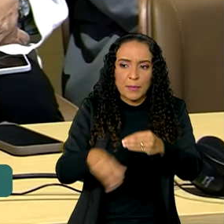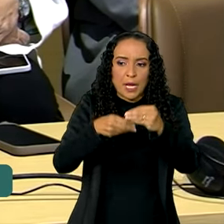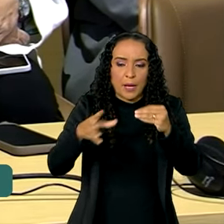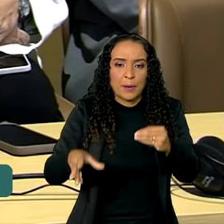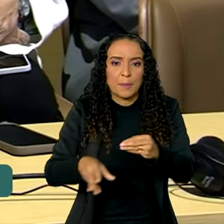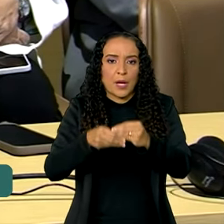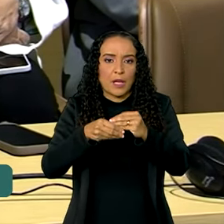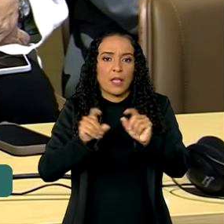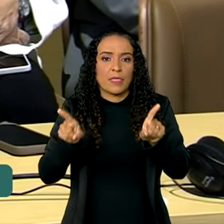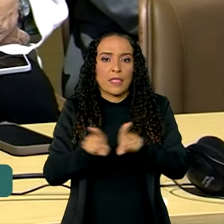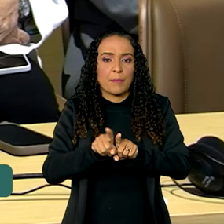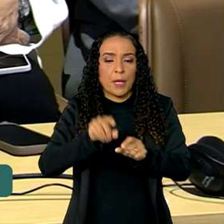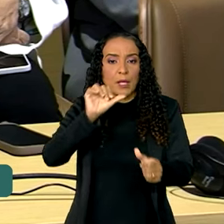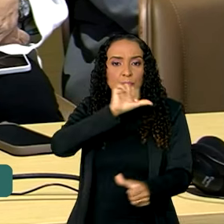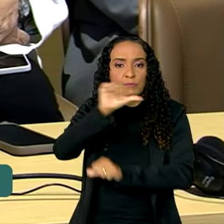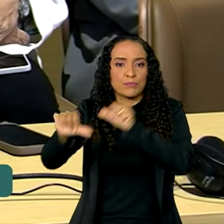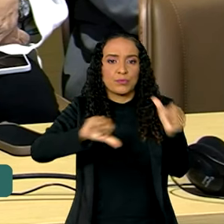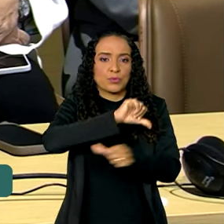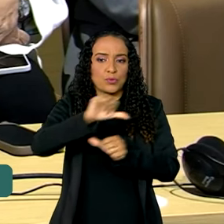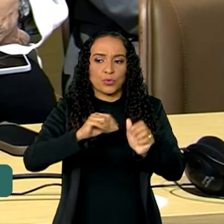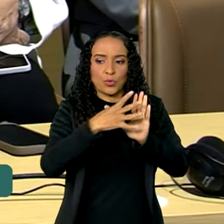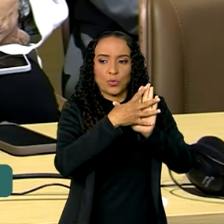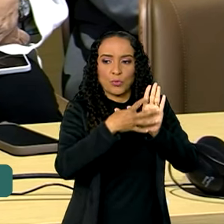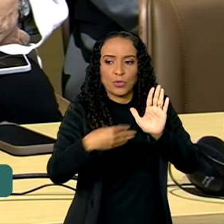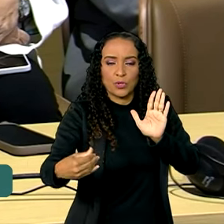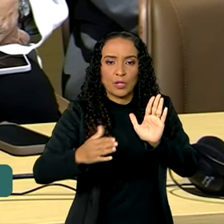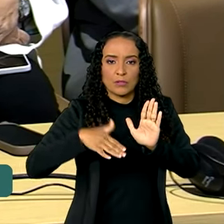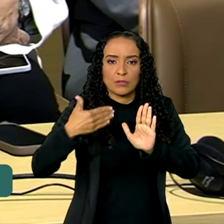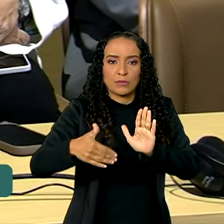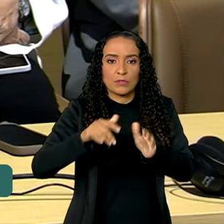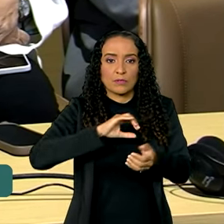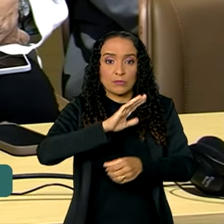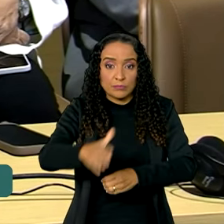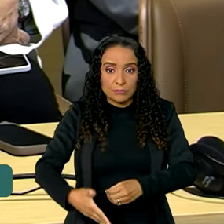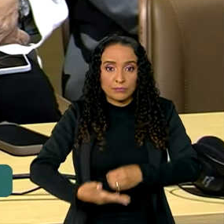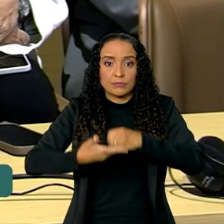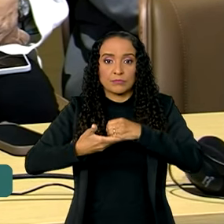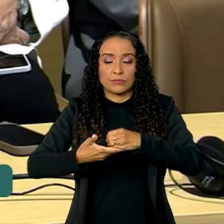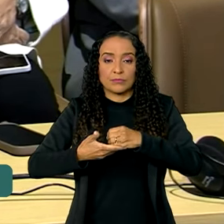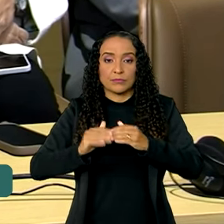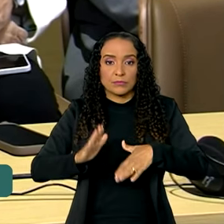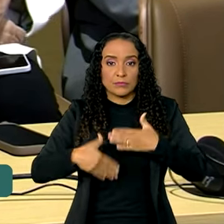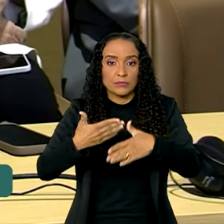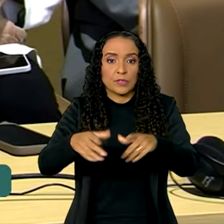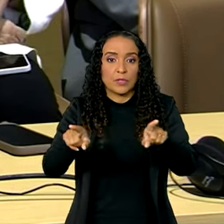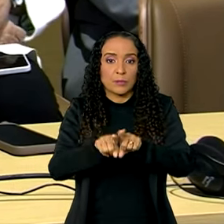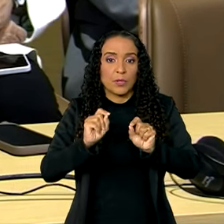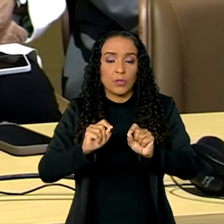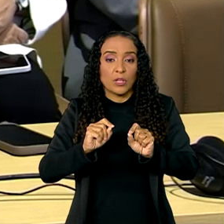e a transformar nossos modelos insustentáveis de desenvolvimento